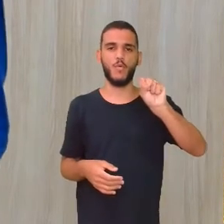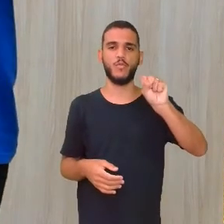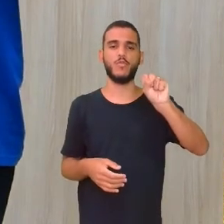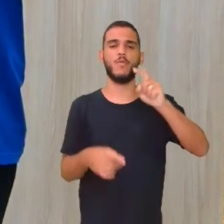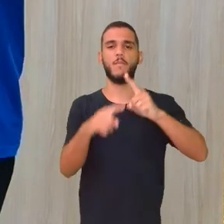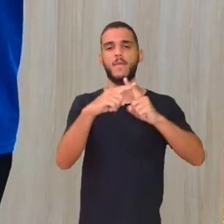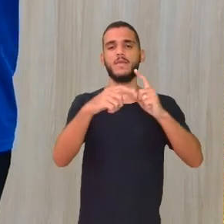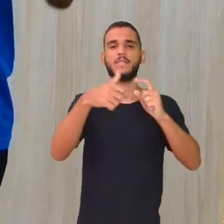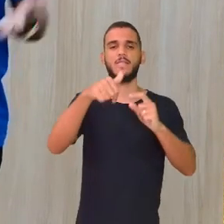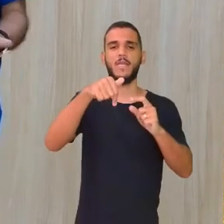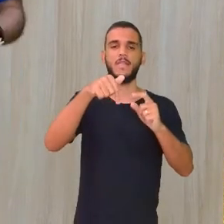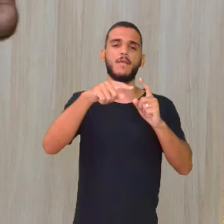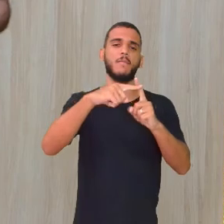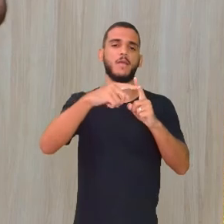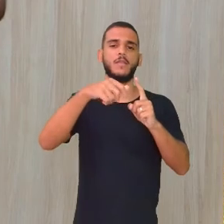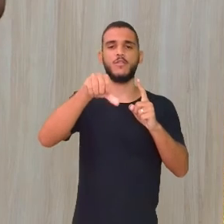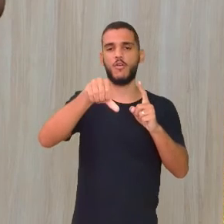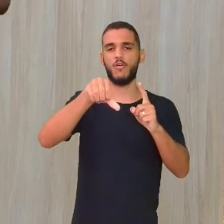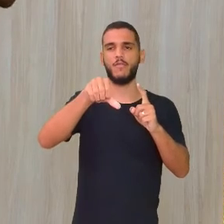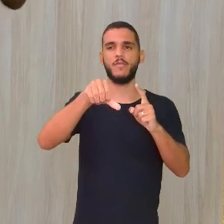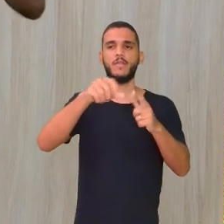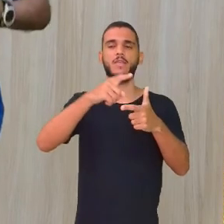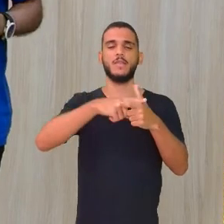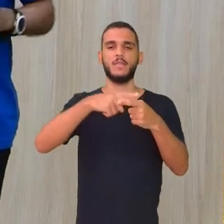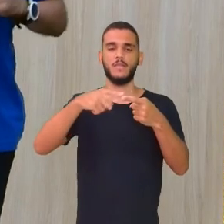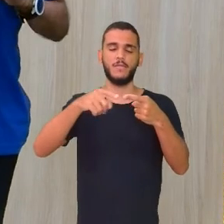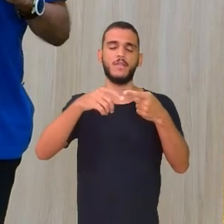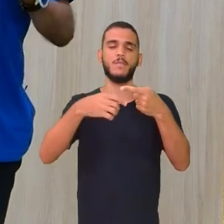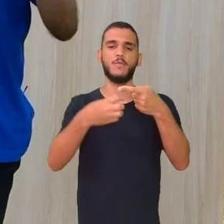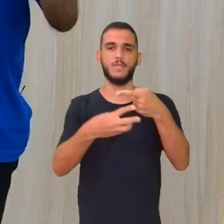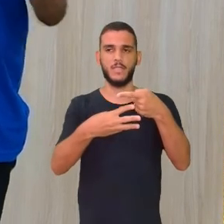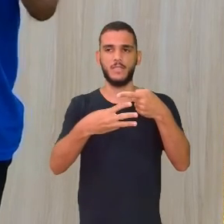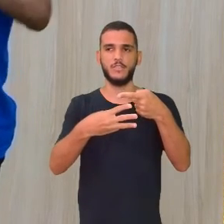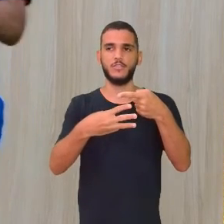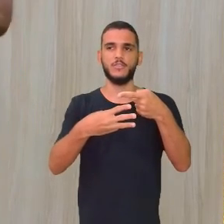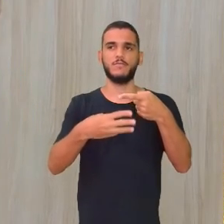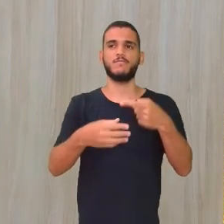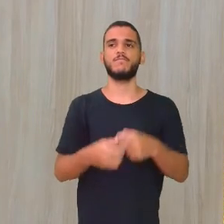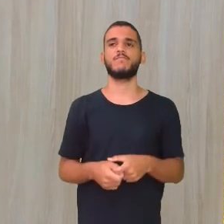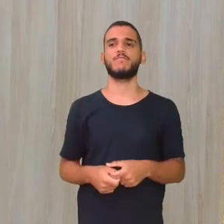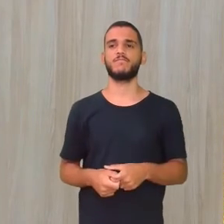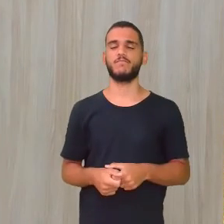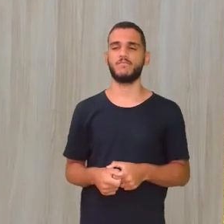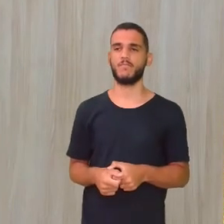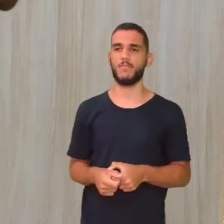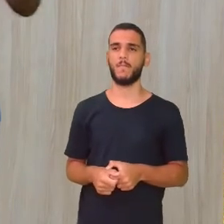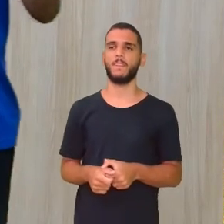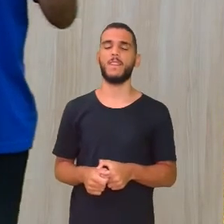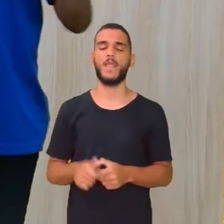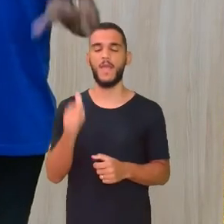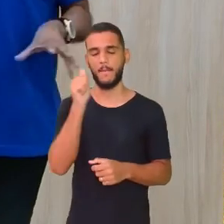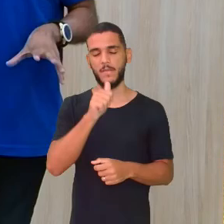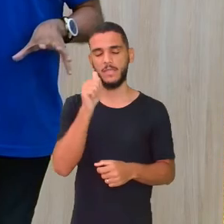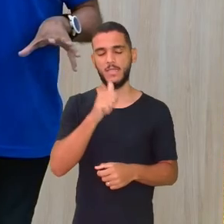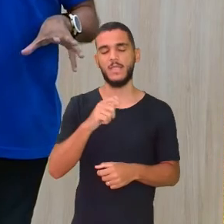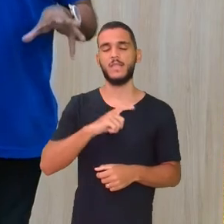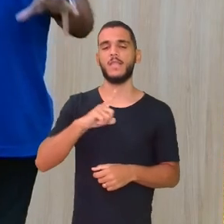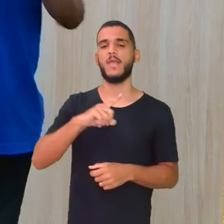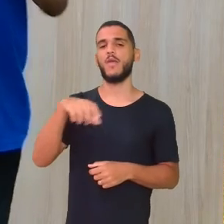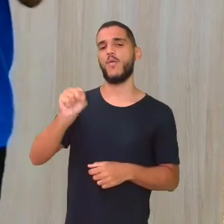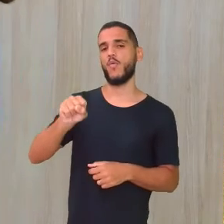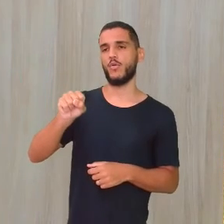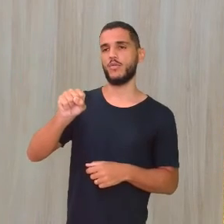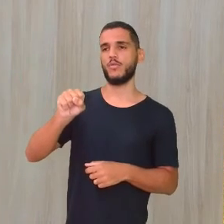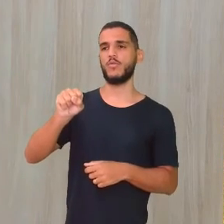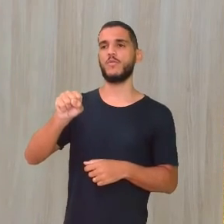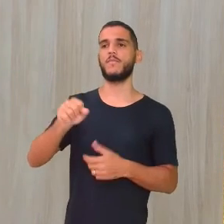Mais 7 Mais 9 E aí eu vou E dividir pela quantidade E eu vou obter A média de cada um A menininha eu vou ter Média 8 E